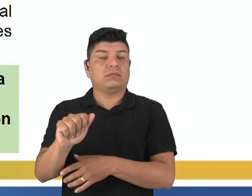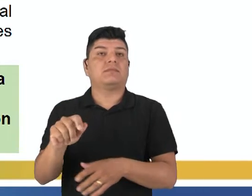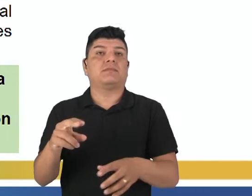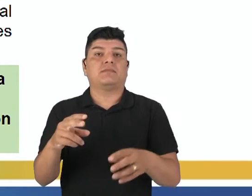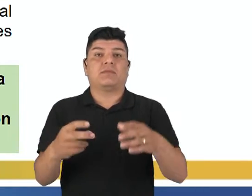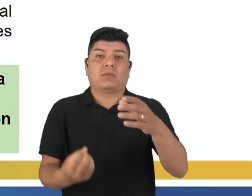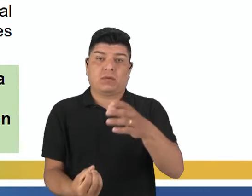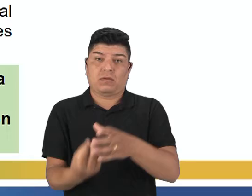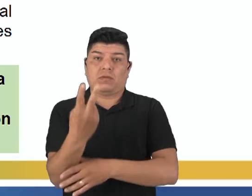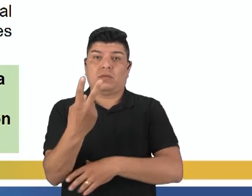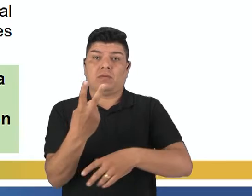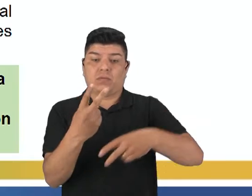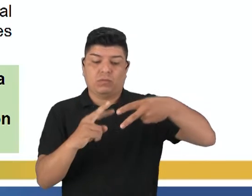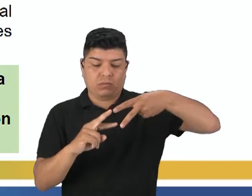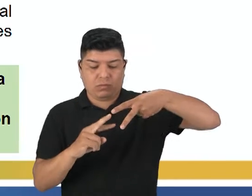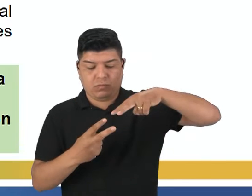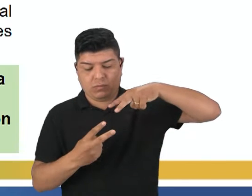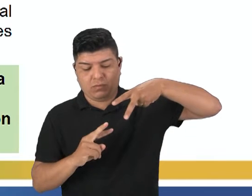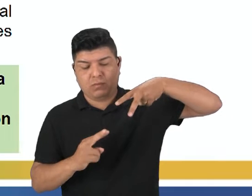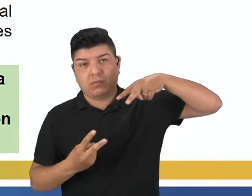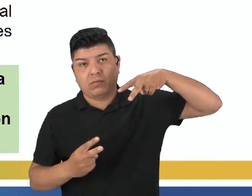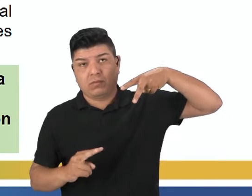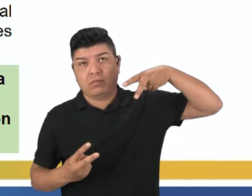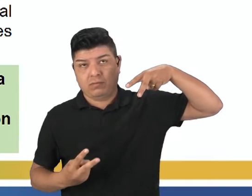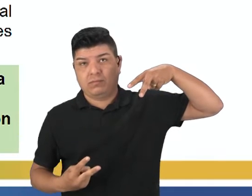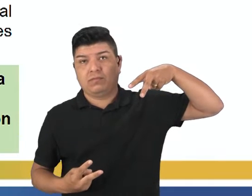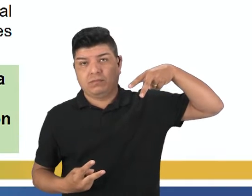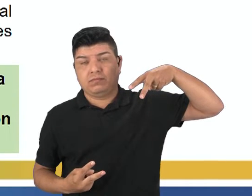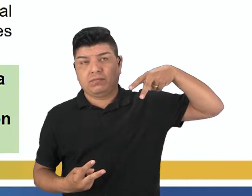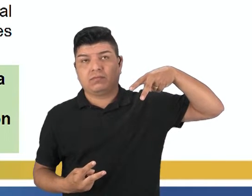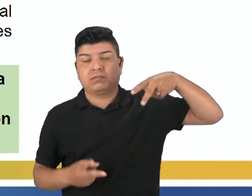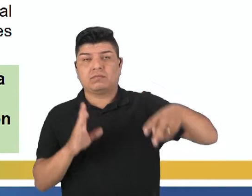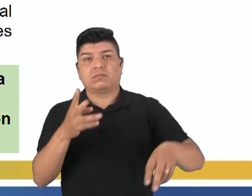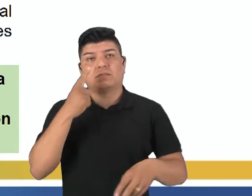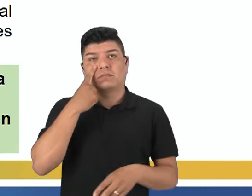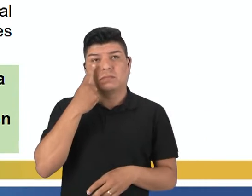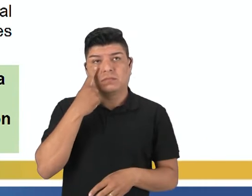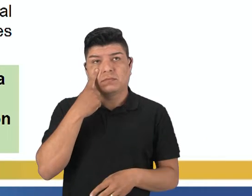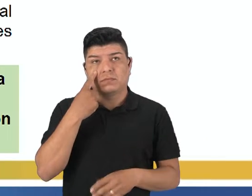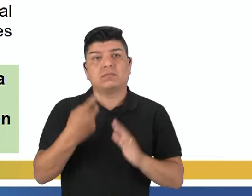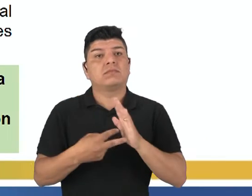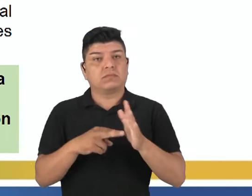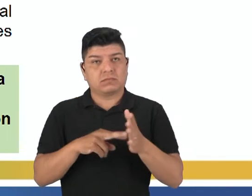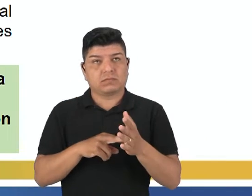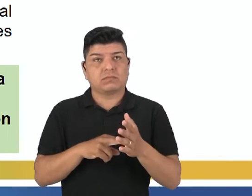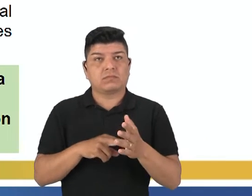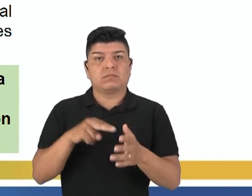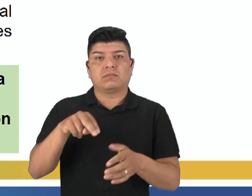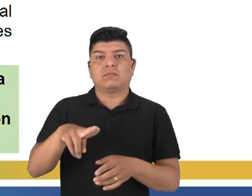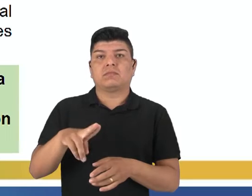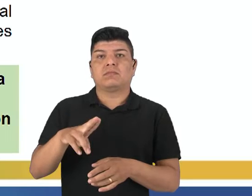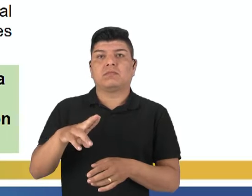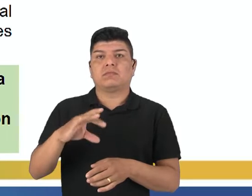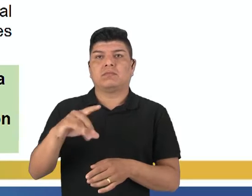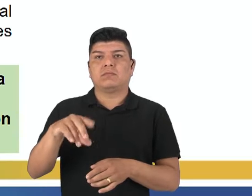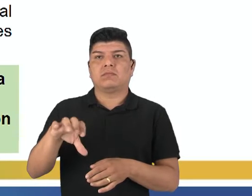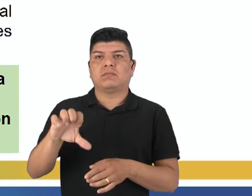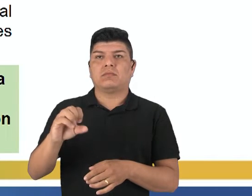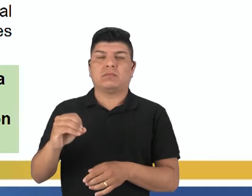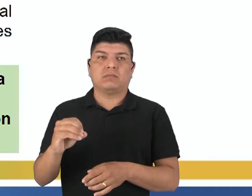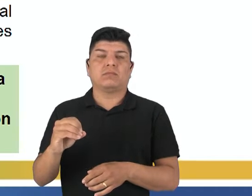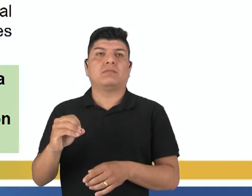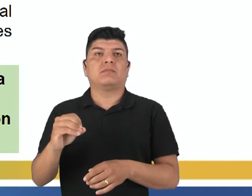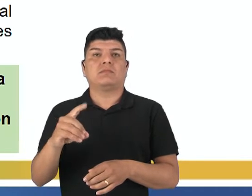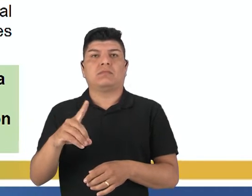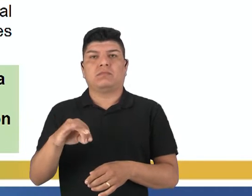por duas fitas de nucleotídeos. Como vocês podem ver, a gente já falou o é nucleotídeo. Os